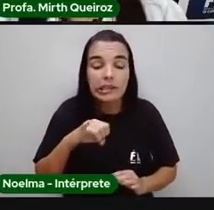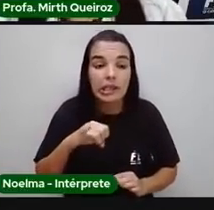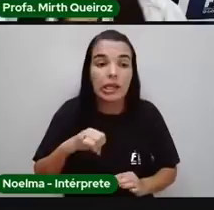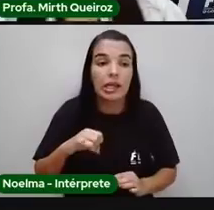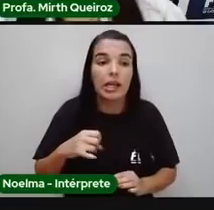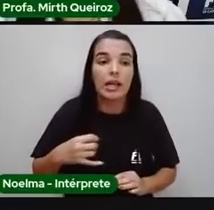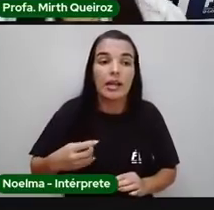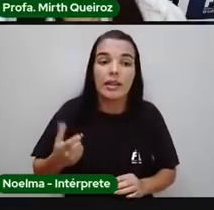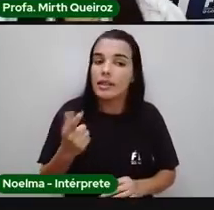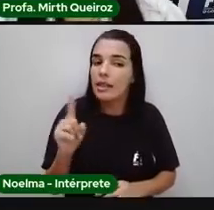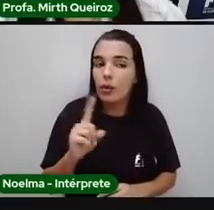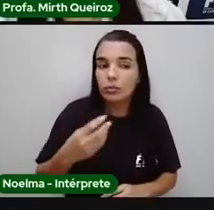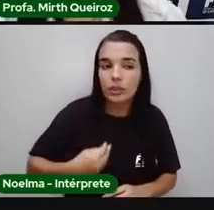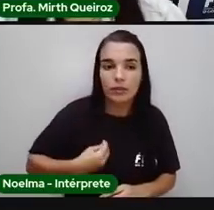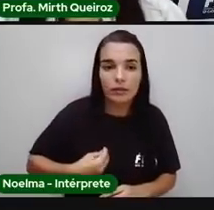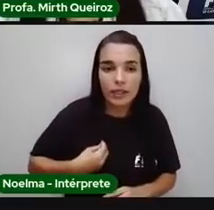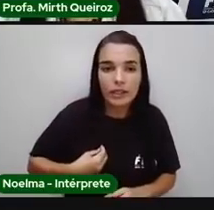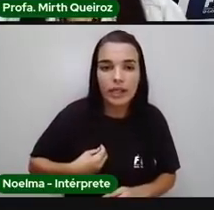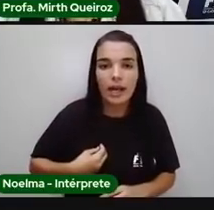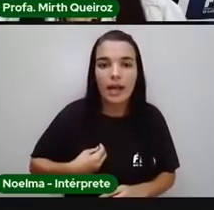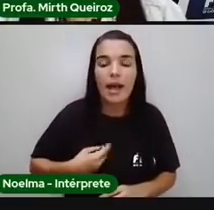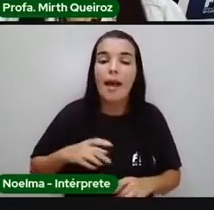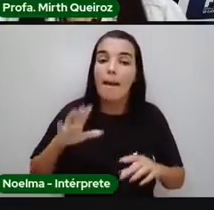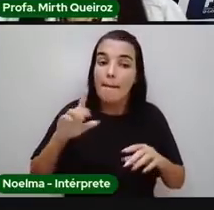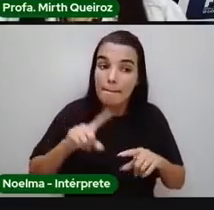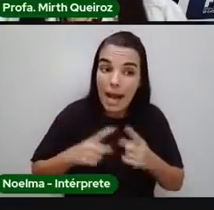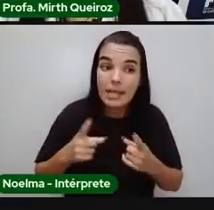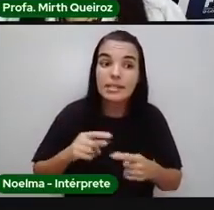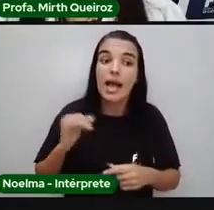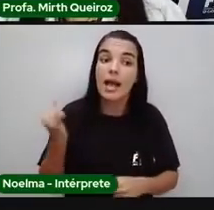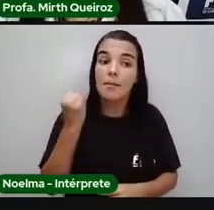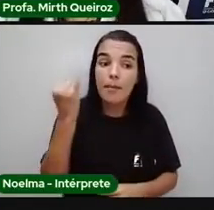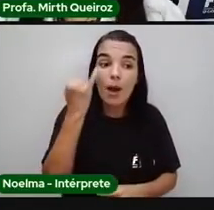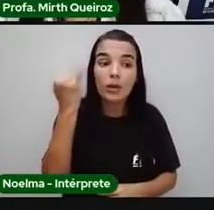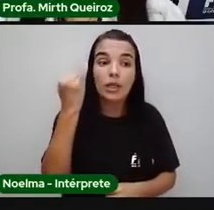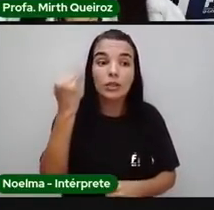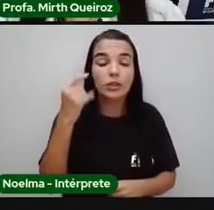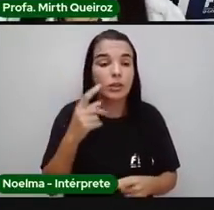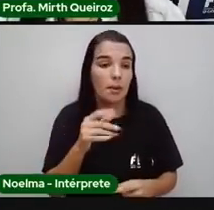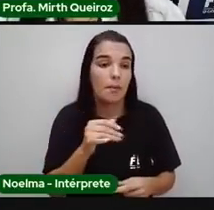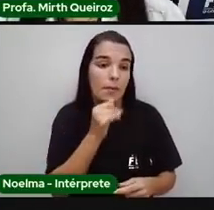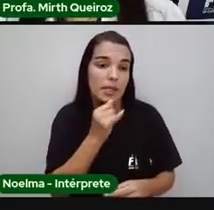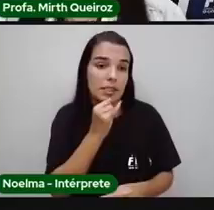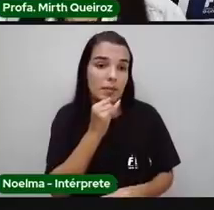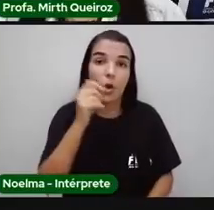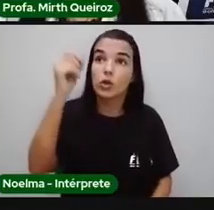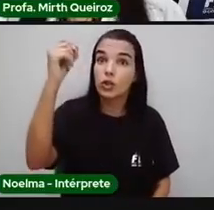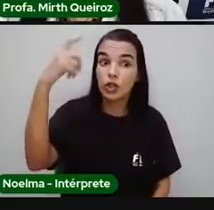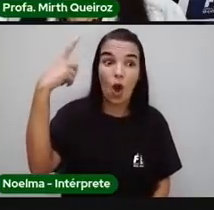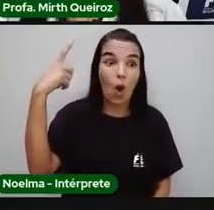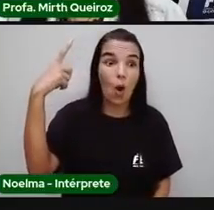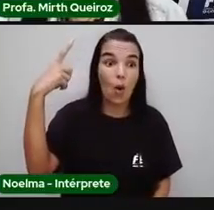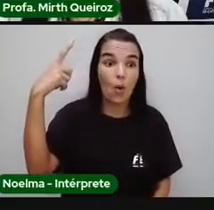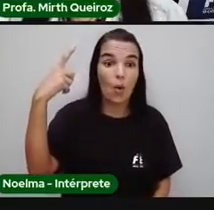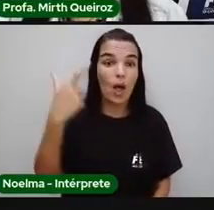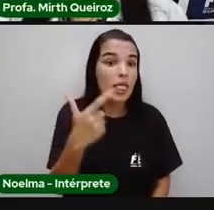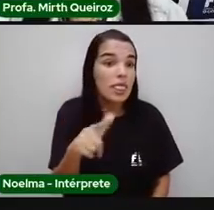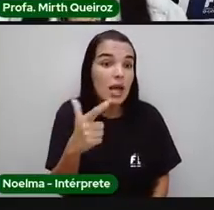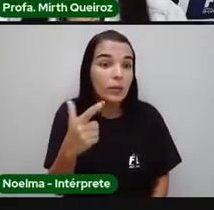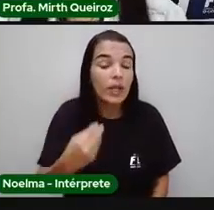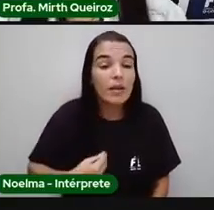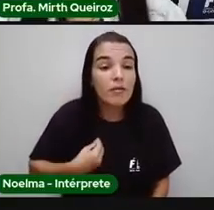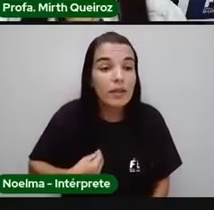é importante sim. Por exemplo, o sol não tem vida. Mas nós, seres